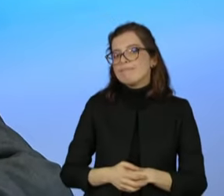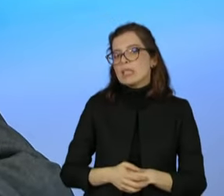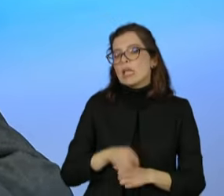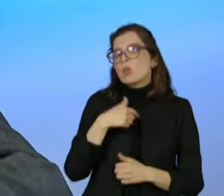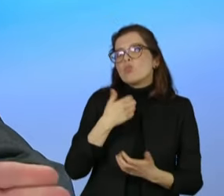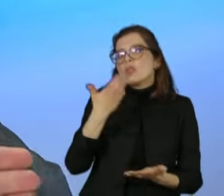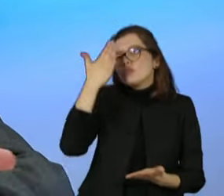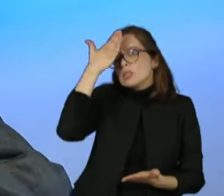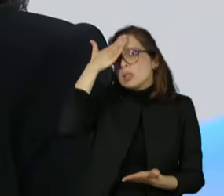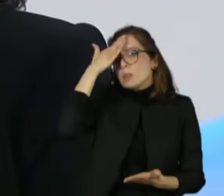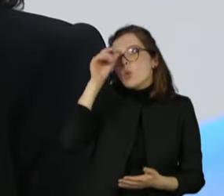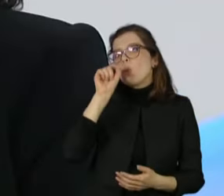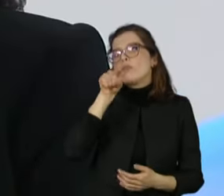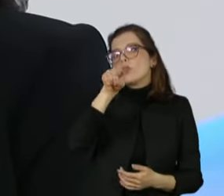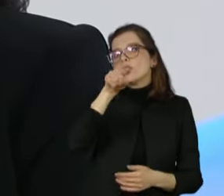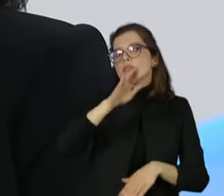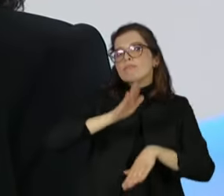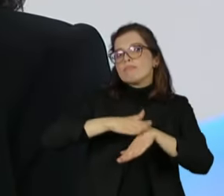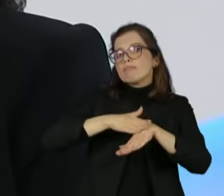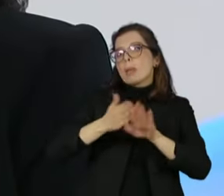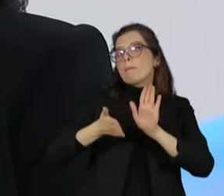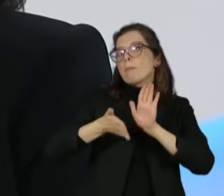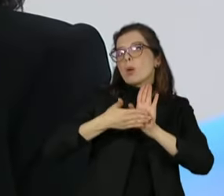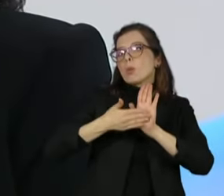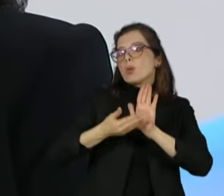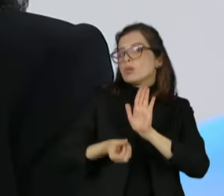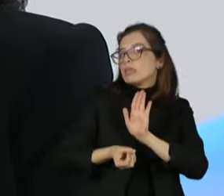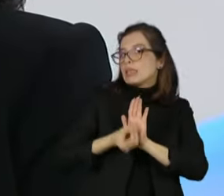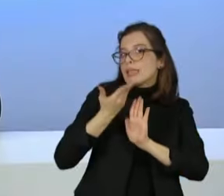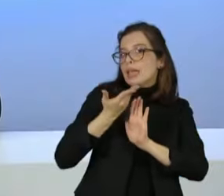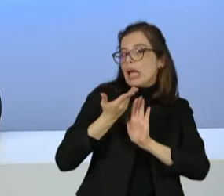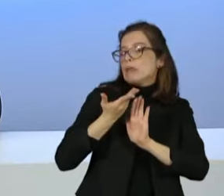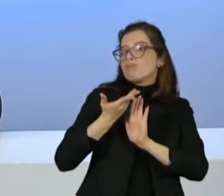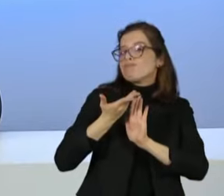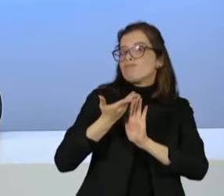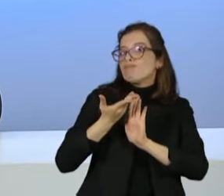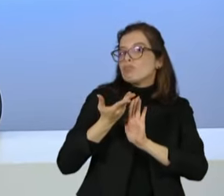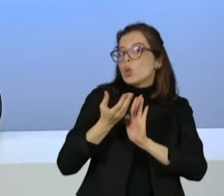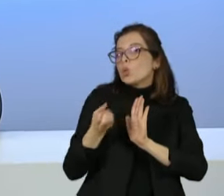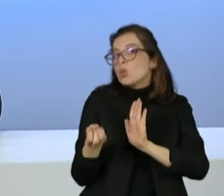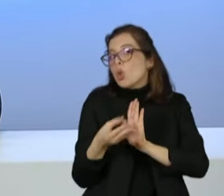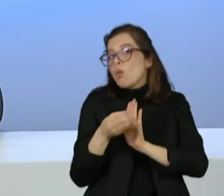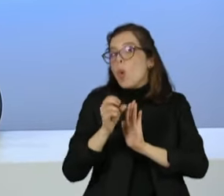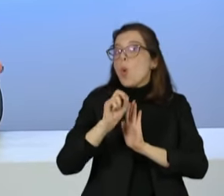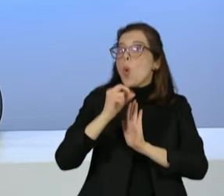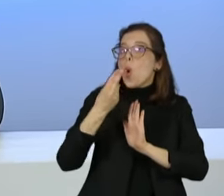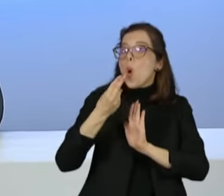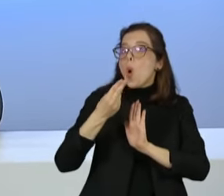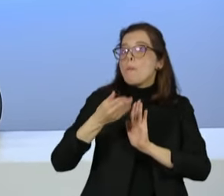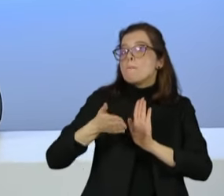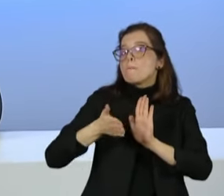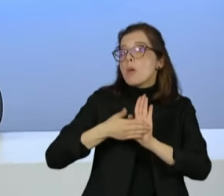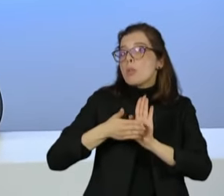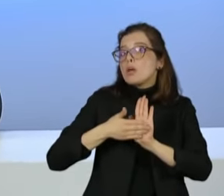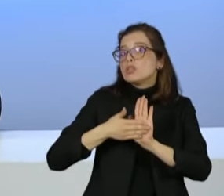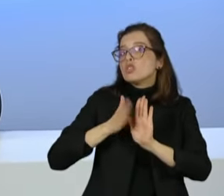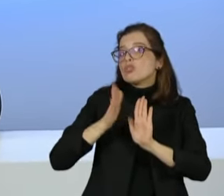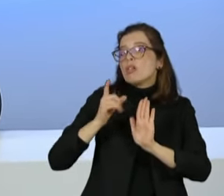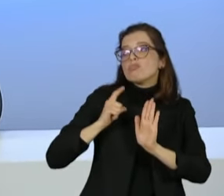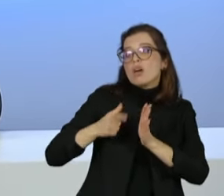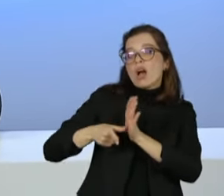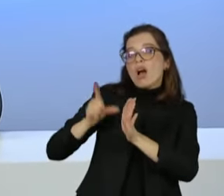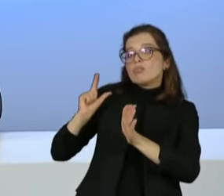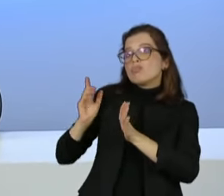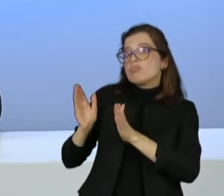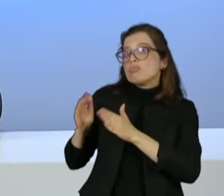avançar com alguma proposta que já está tramitando, já foi apresentada e como é que a senhora vai negociar para